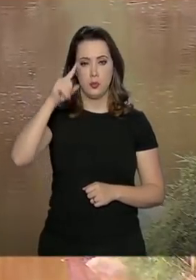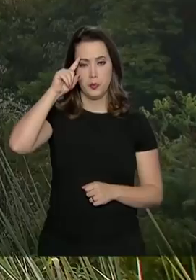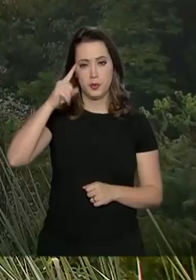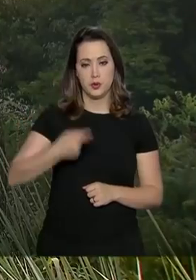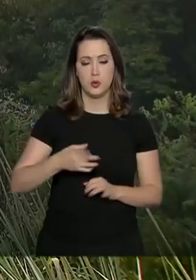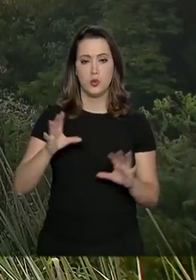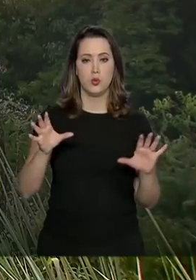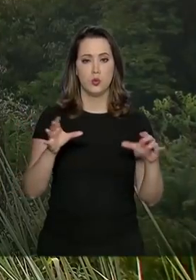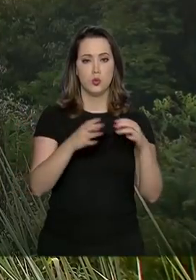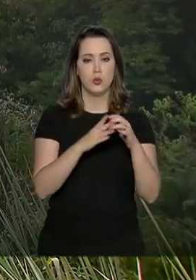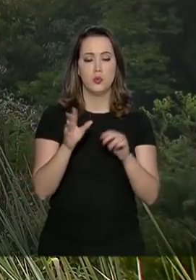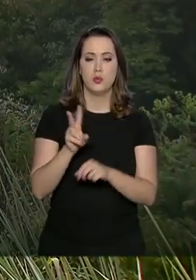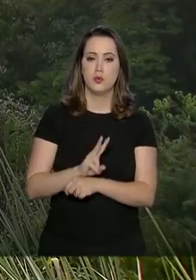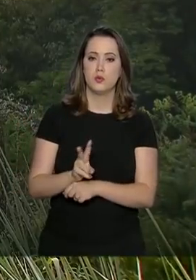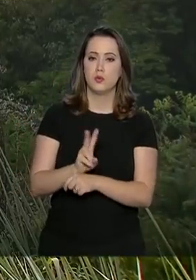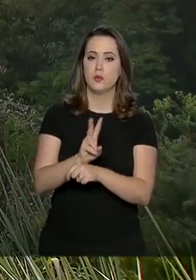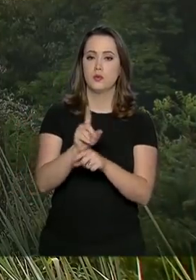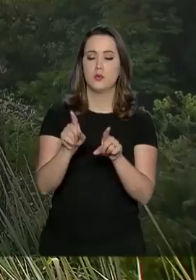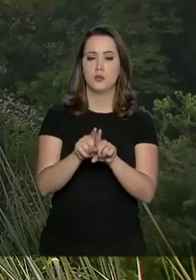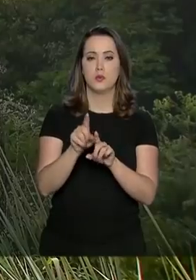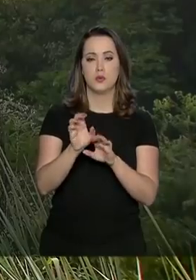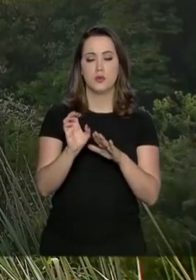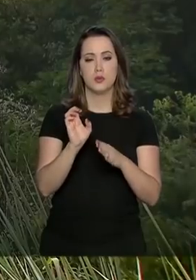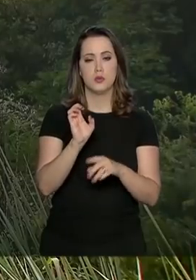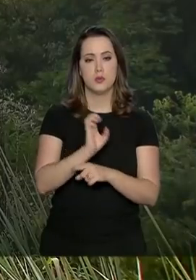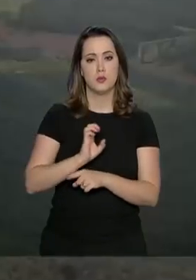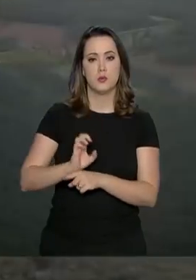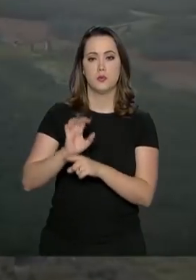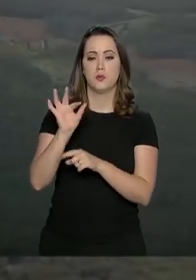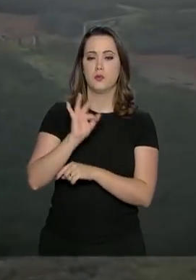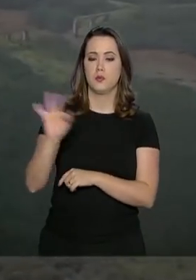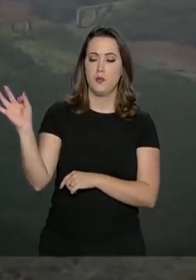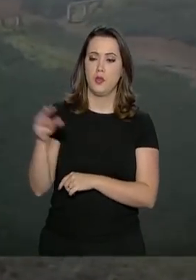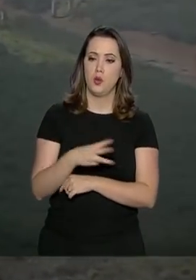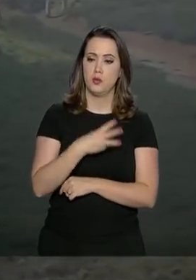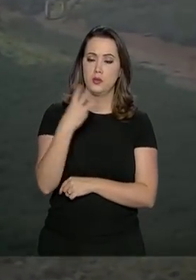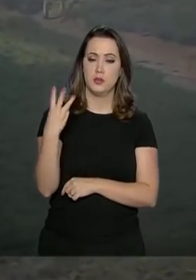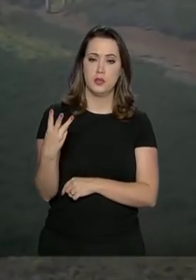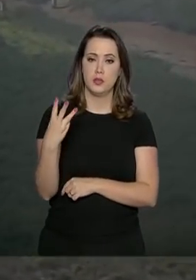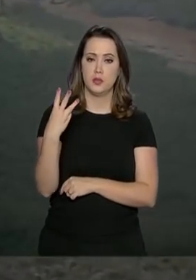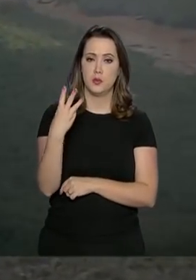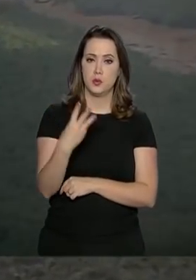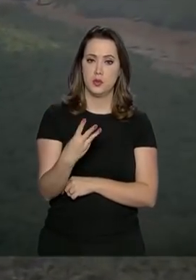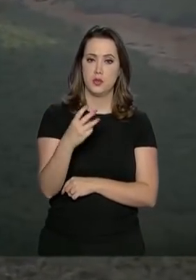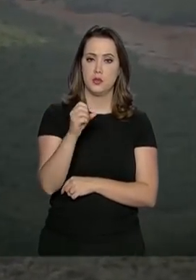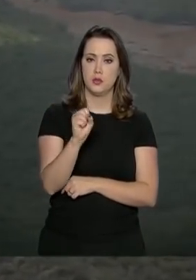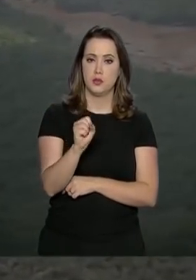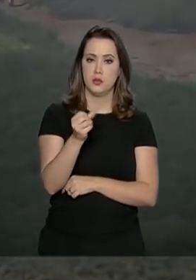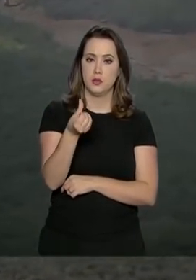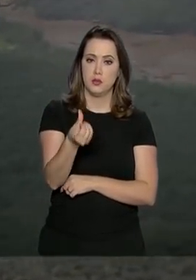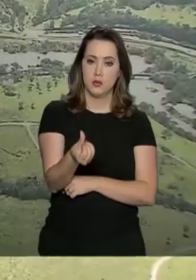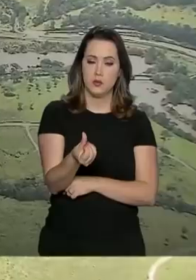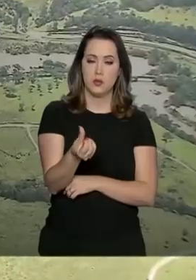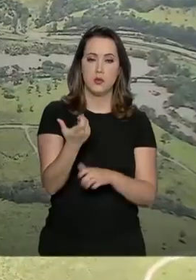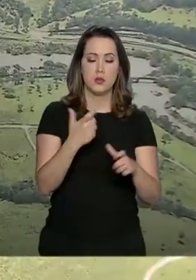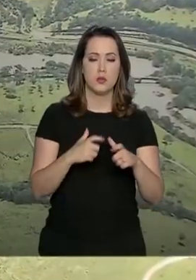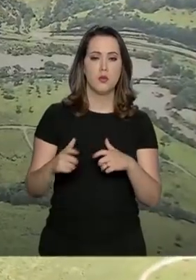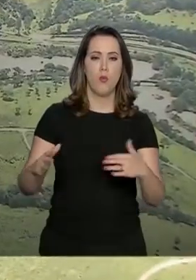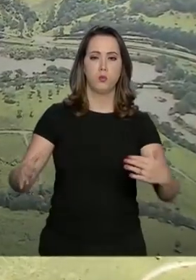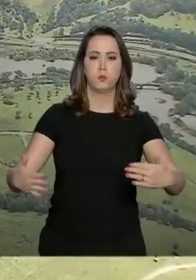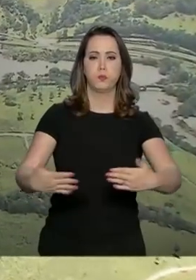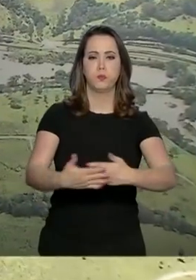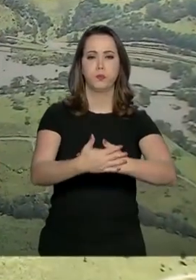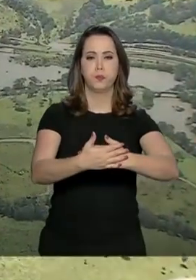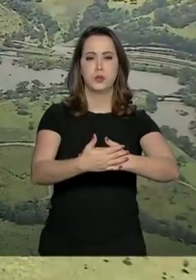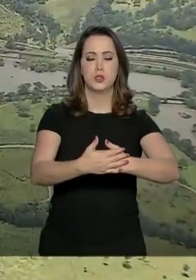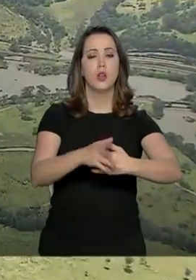instituições fiscalizadoras federais e estaduais a vistoria das 3.386 barragens, a fim de